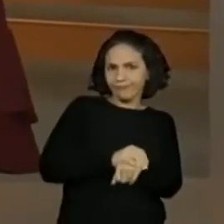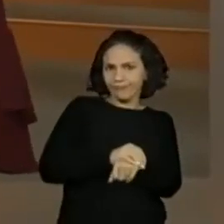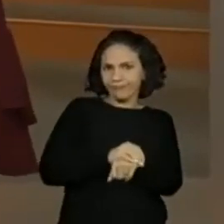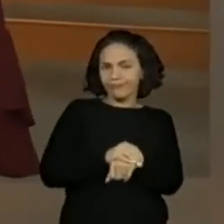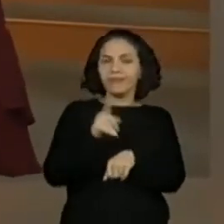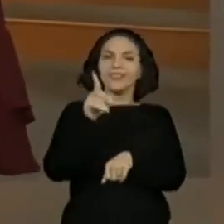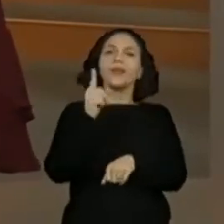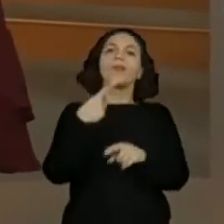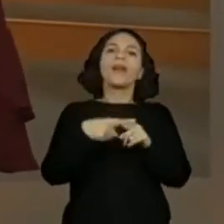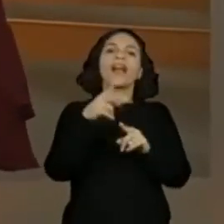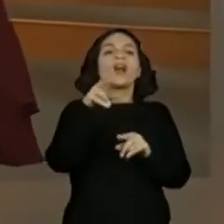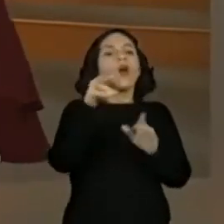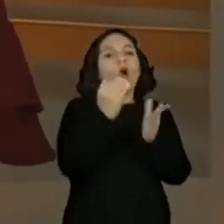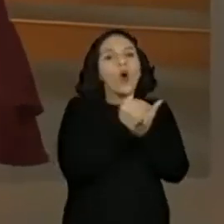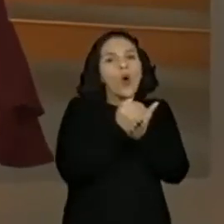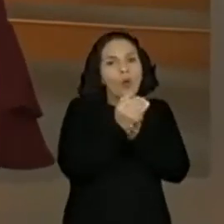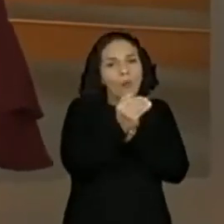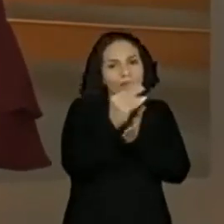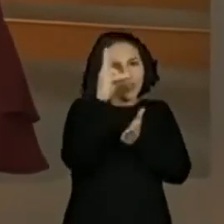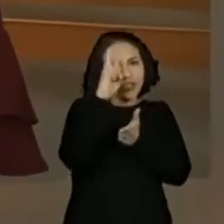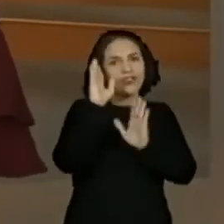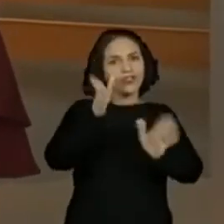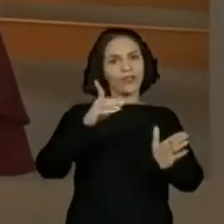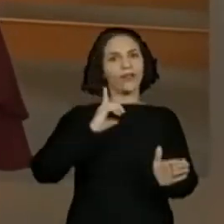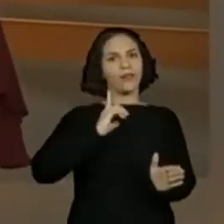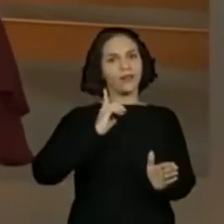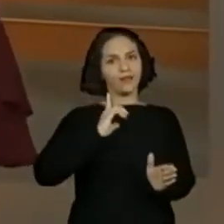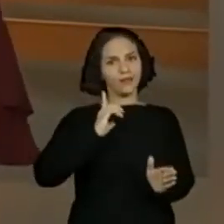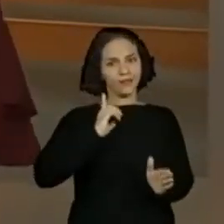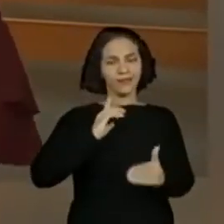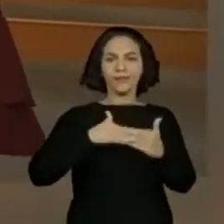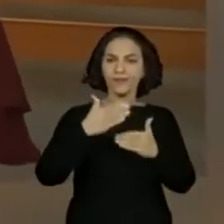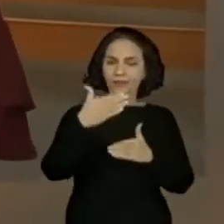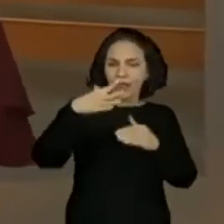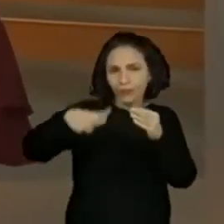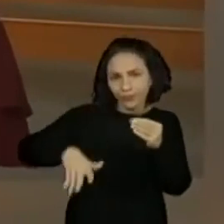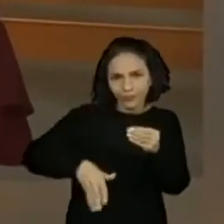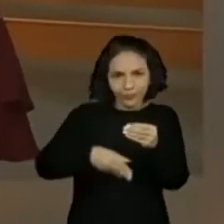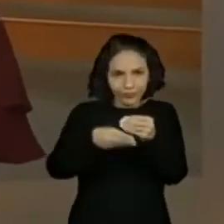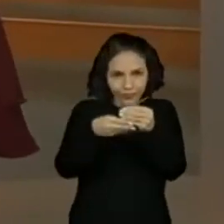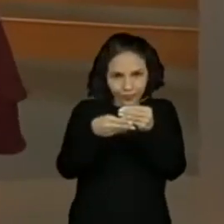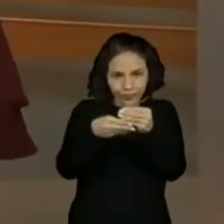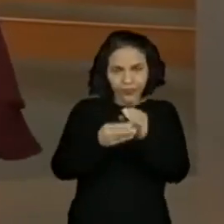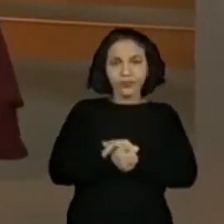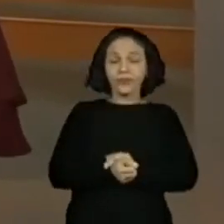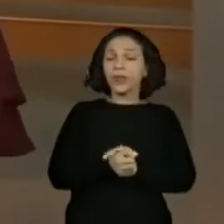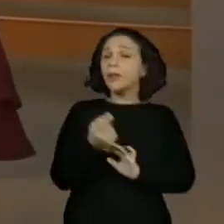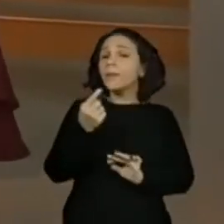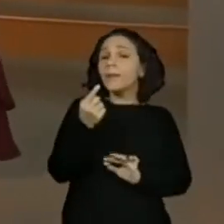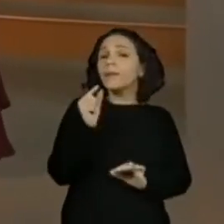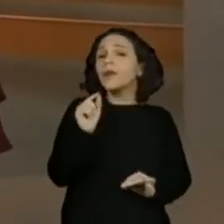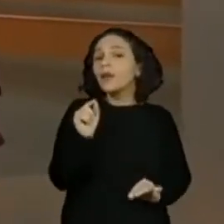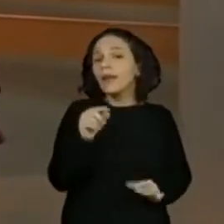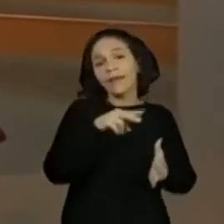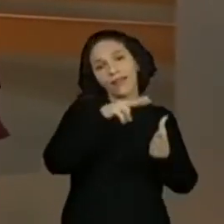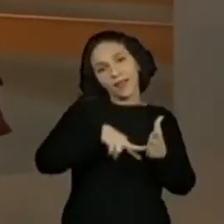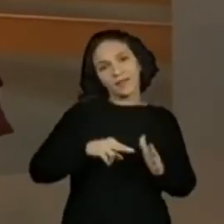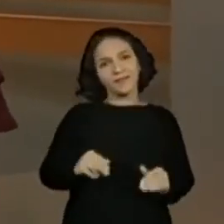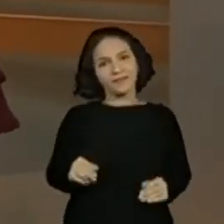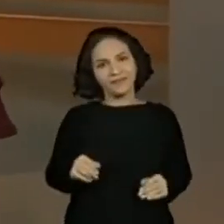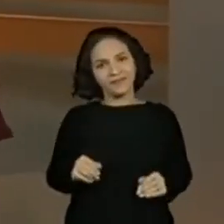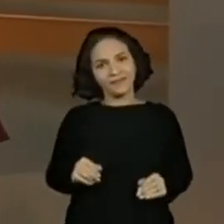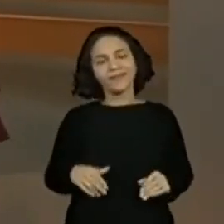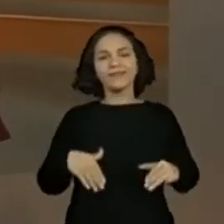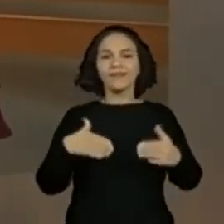parcial, porque a gente vai conhecer a parte inicial do texto, primeira coisa que a gente faz, ler. Então, a gente